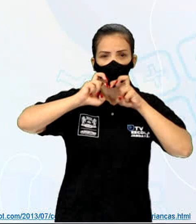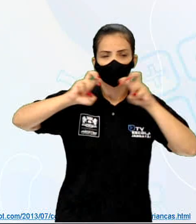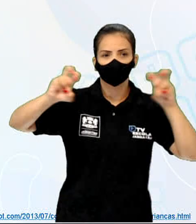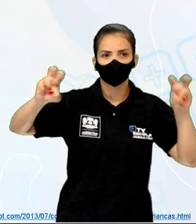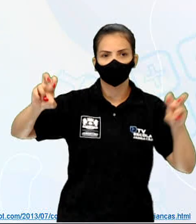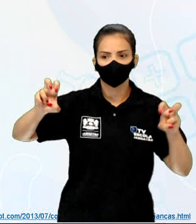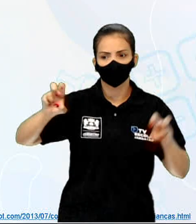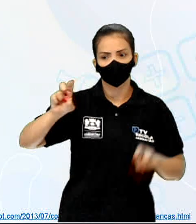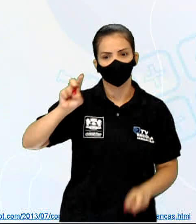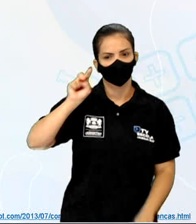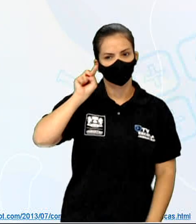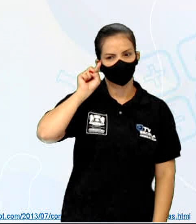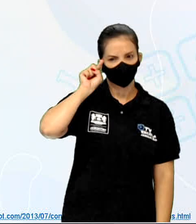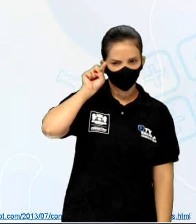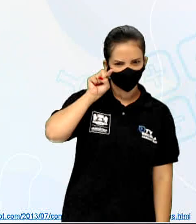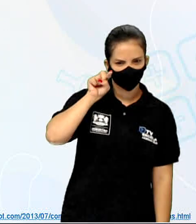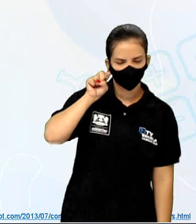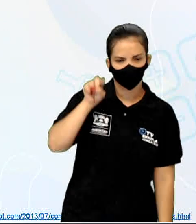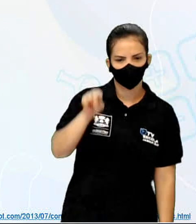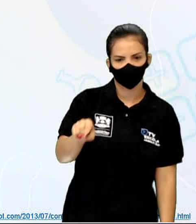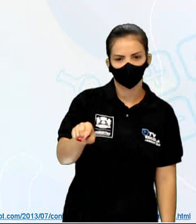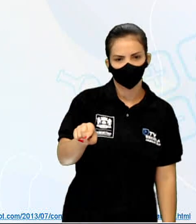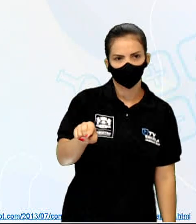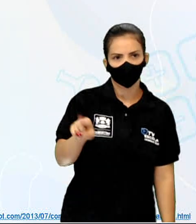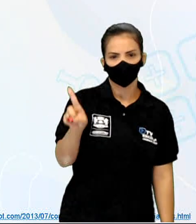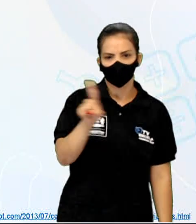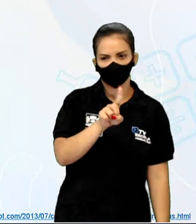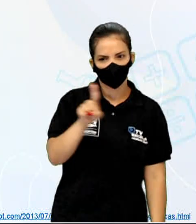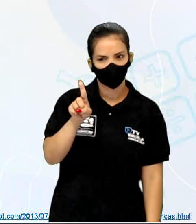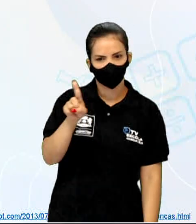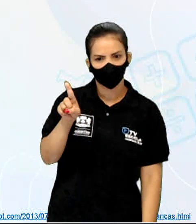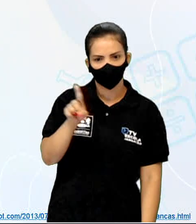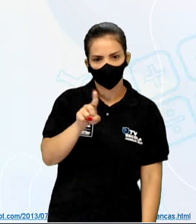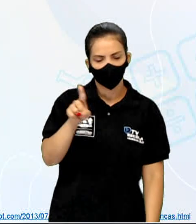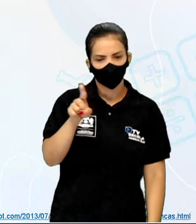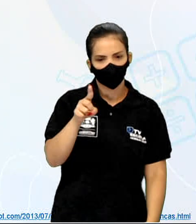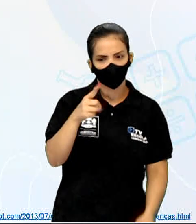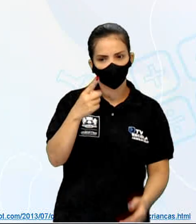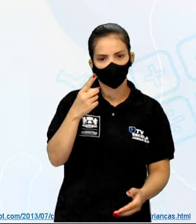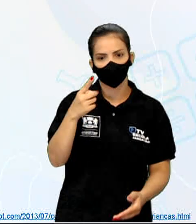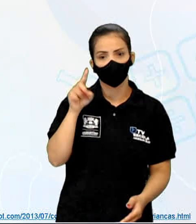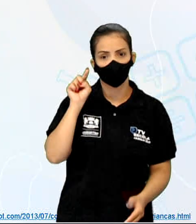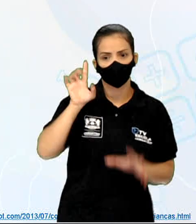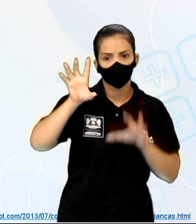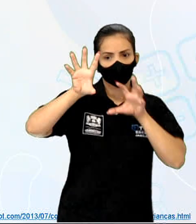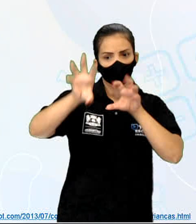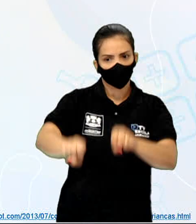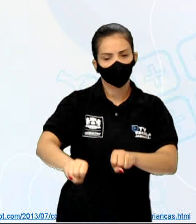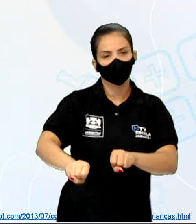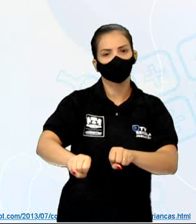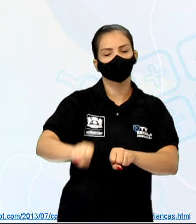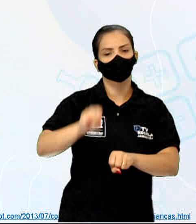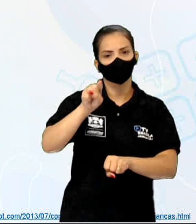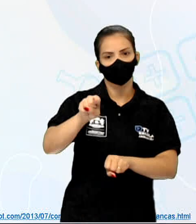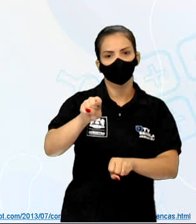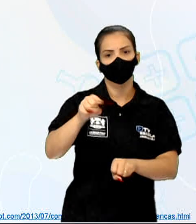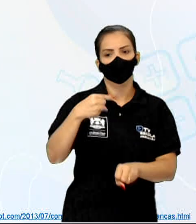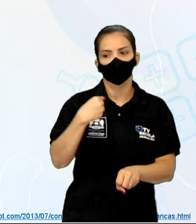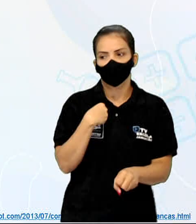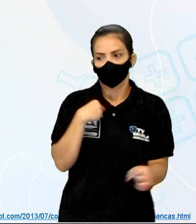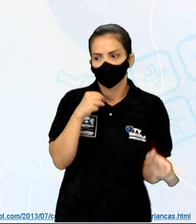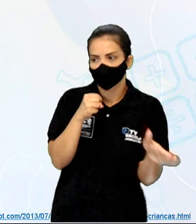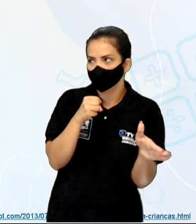Dessa vez você vai, não vai escapar. Vou me esconder neste baú.